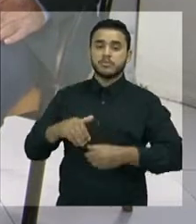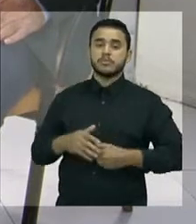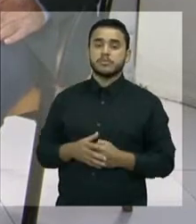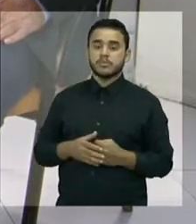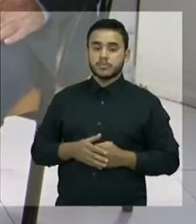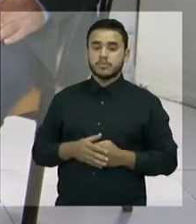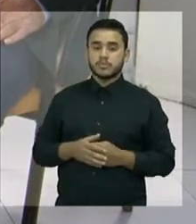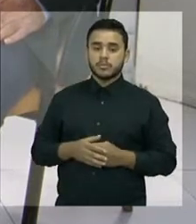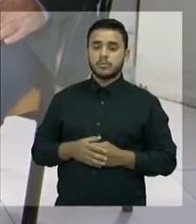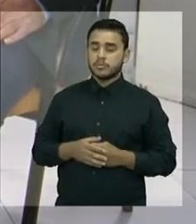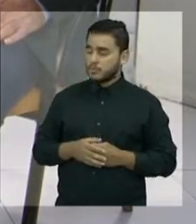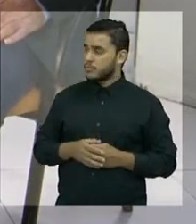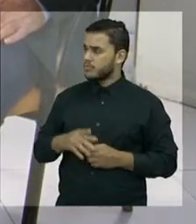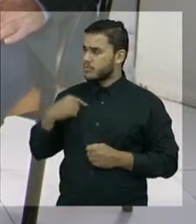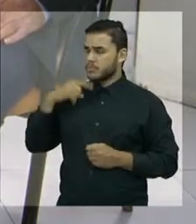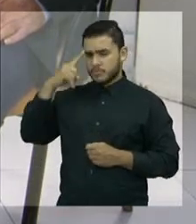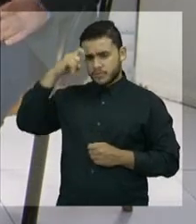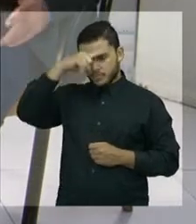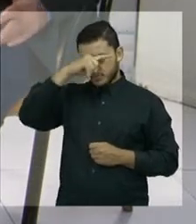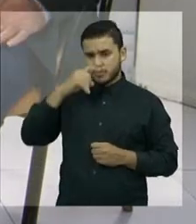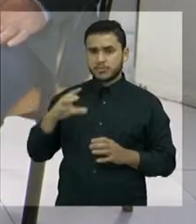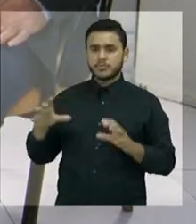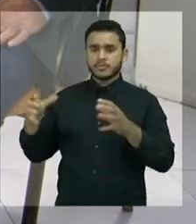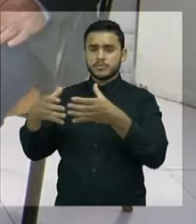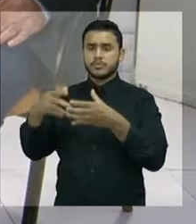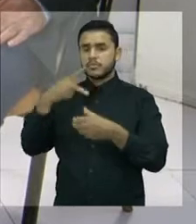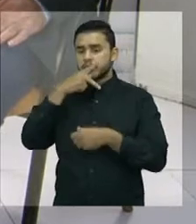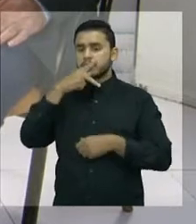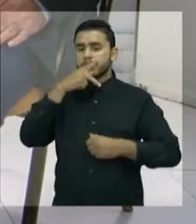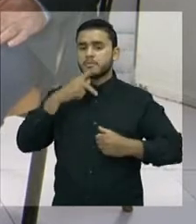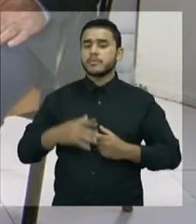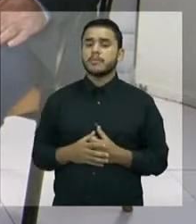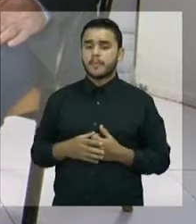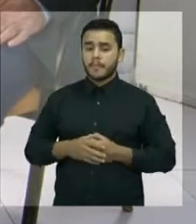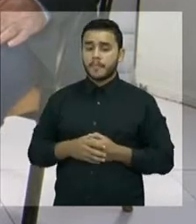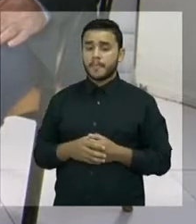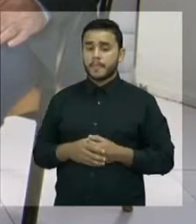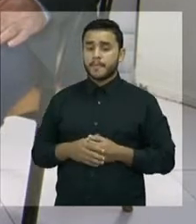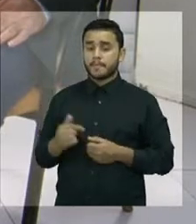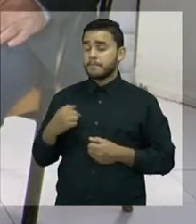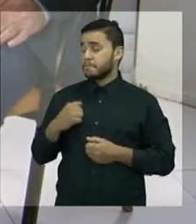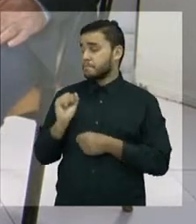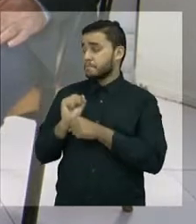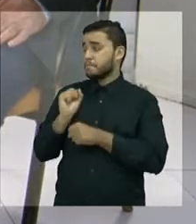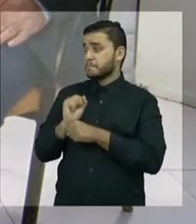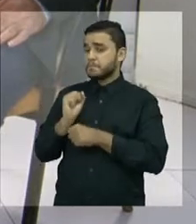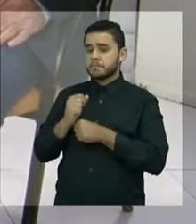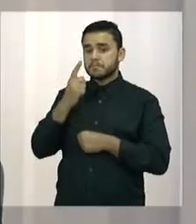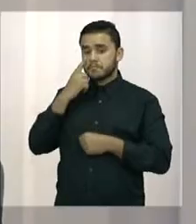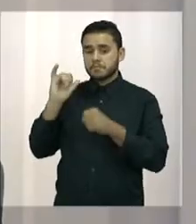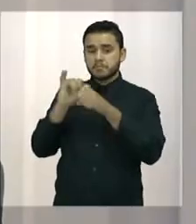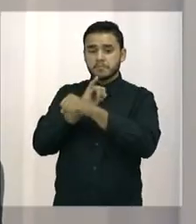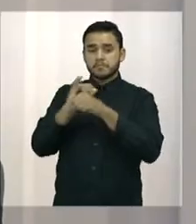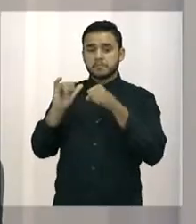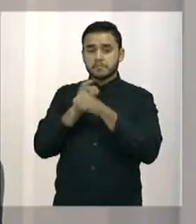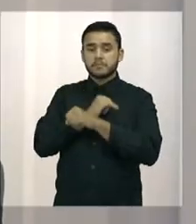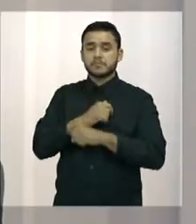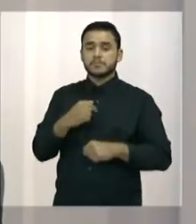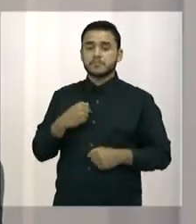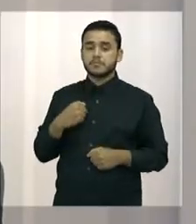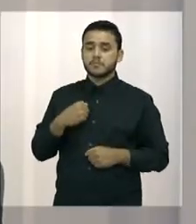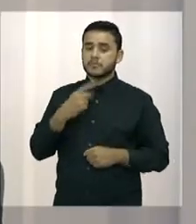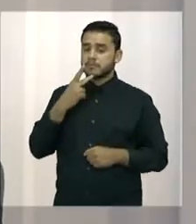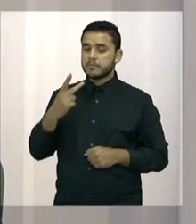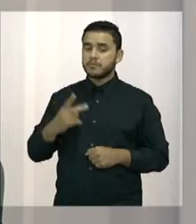pequena, né? É, eles dificultam. Mas é o jeito, a vida é desse jeito. Eu vou fazer aqui o que eu puder. Vou usar aquela